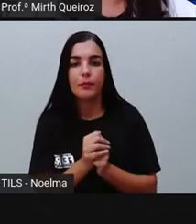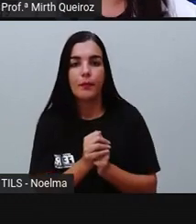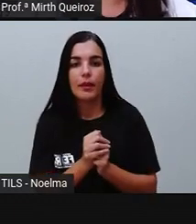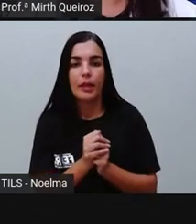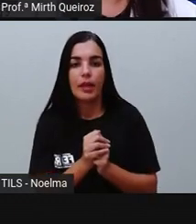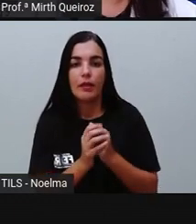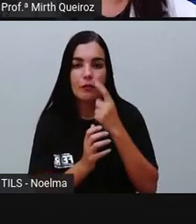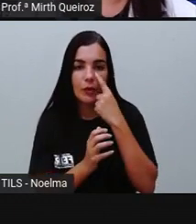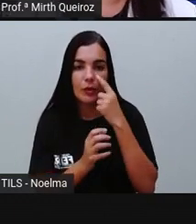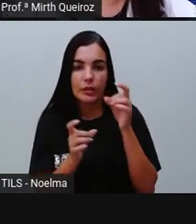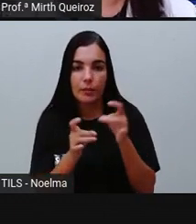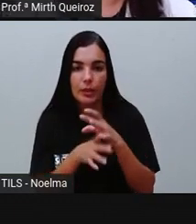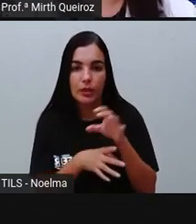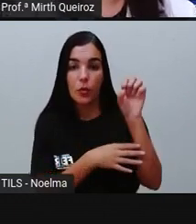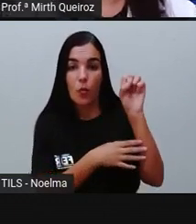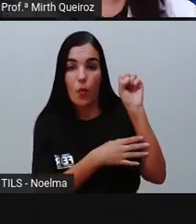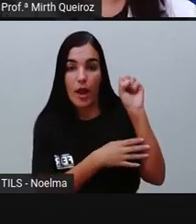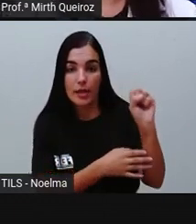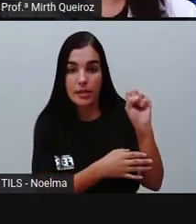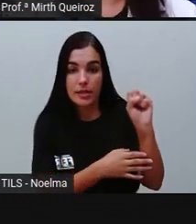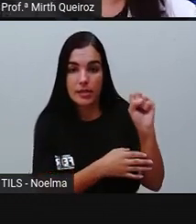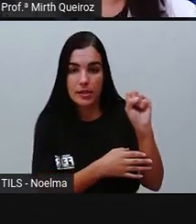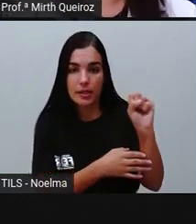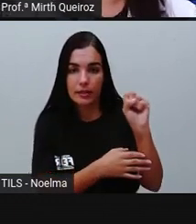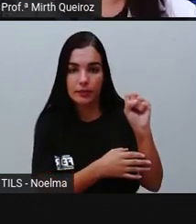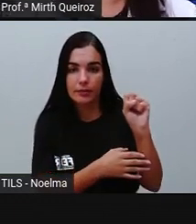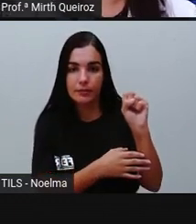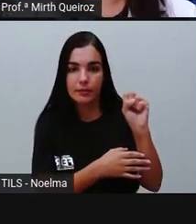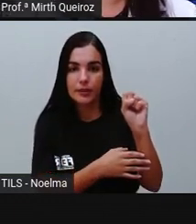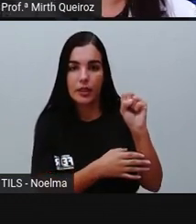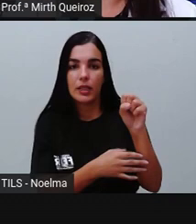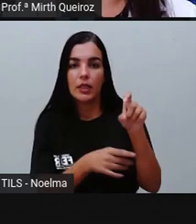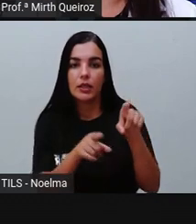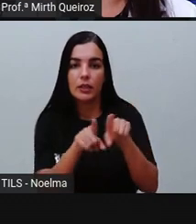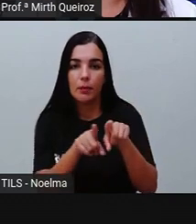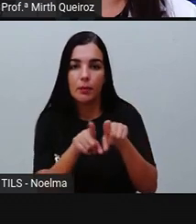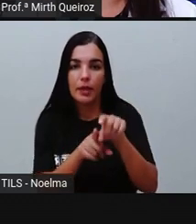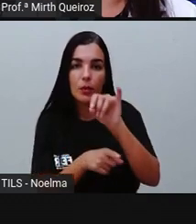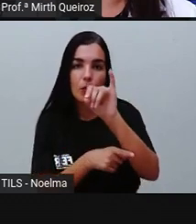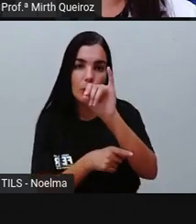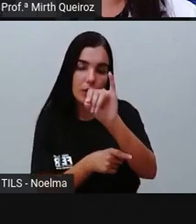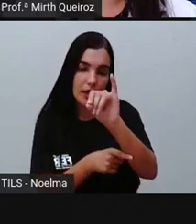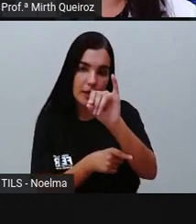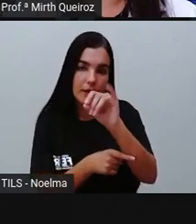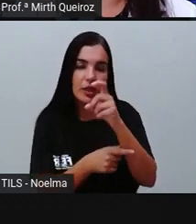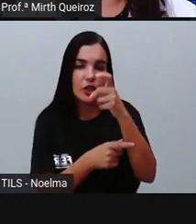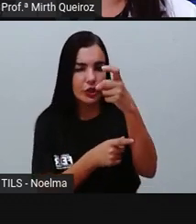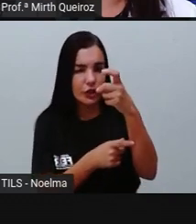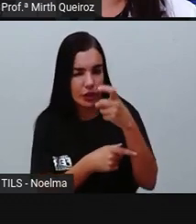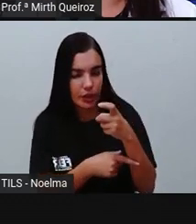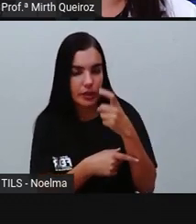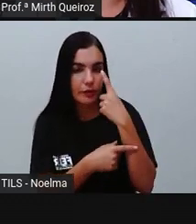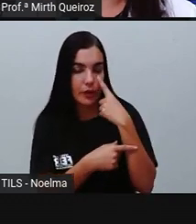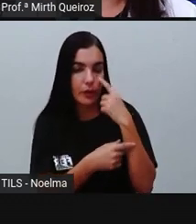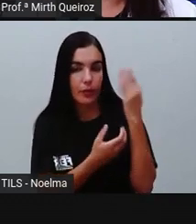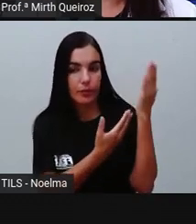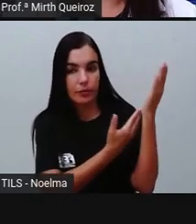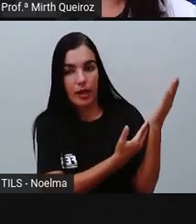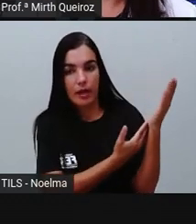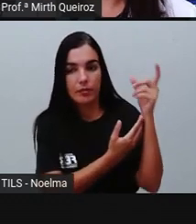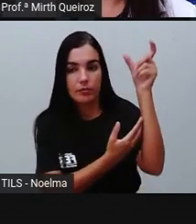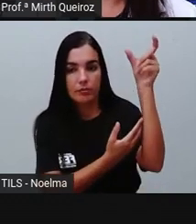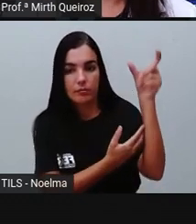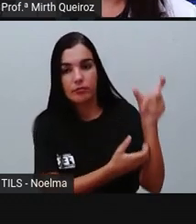júris, termina o quê aqui? Com S e com I. Já no caso de tórax e látex, termina com X.